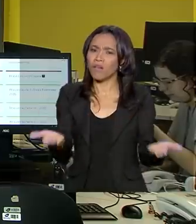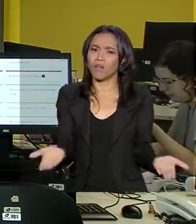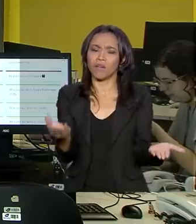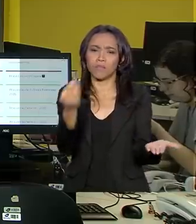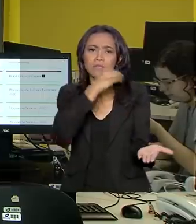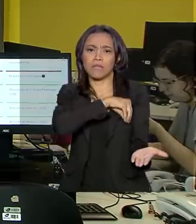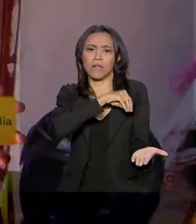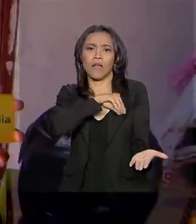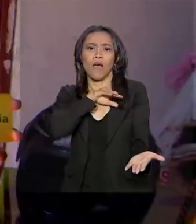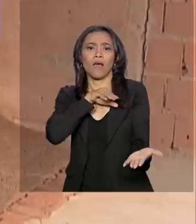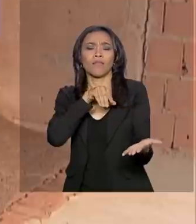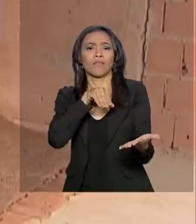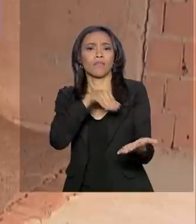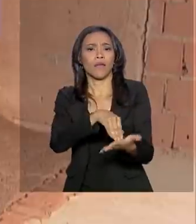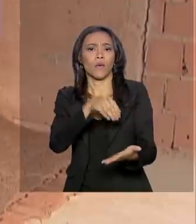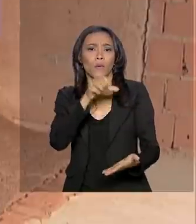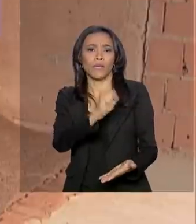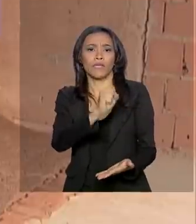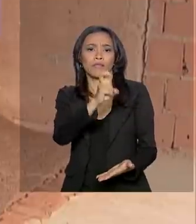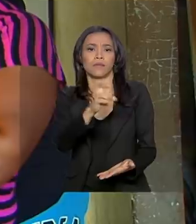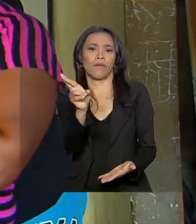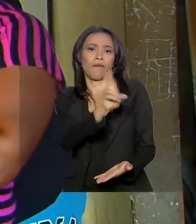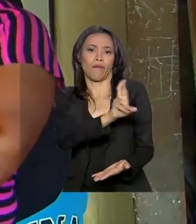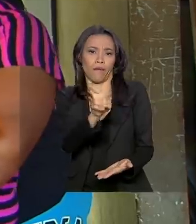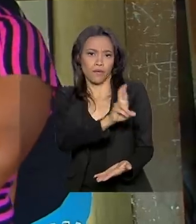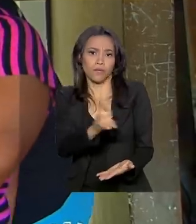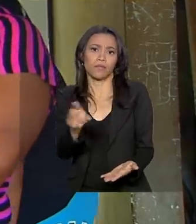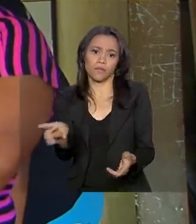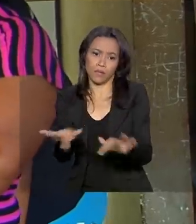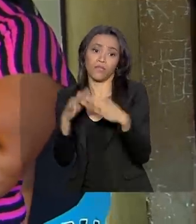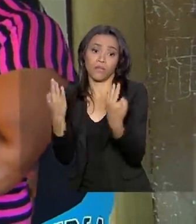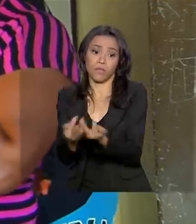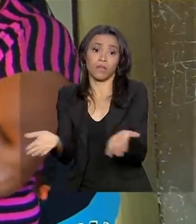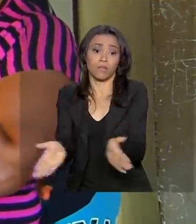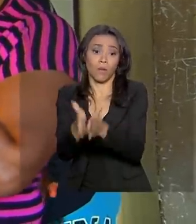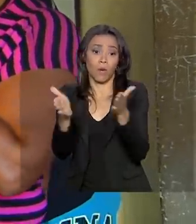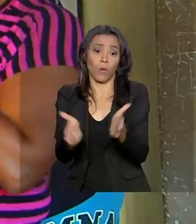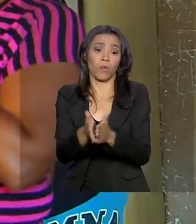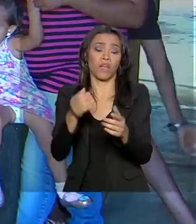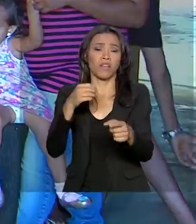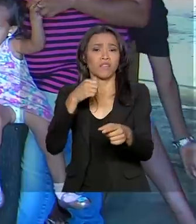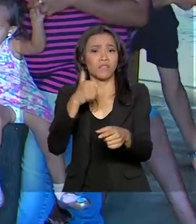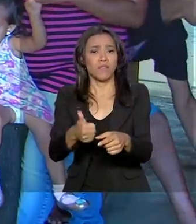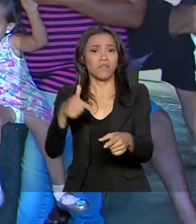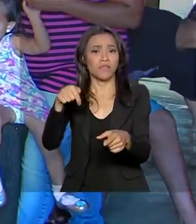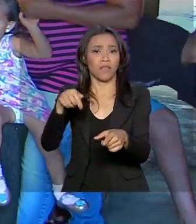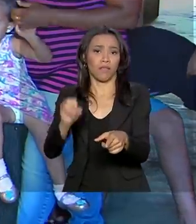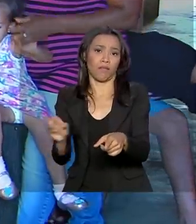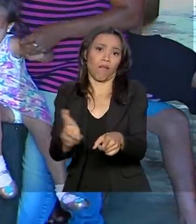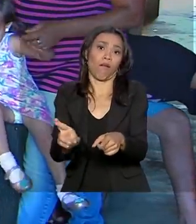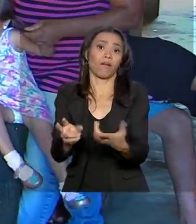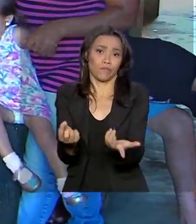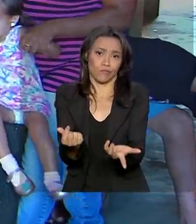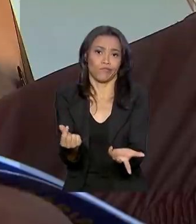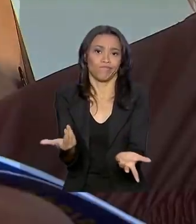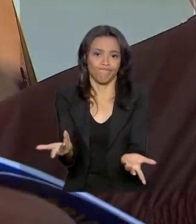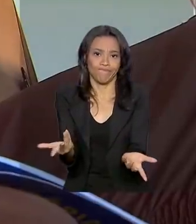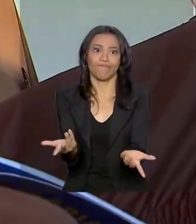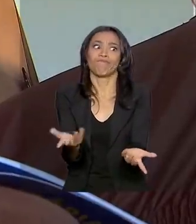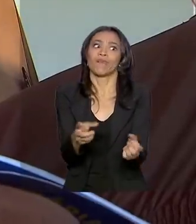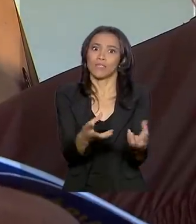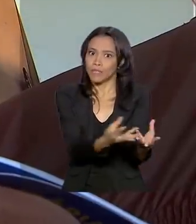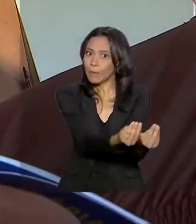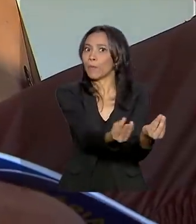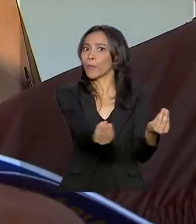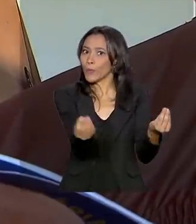capita de até R$ 85,00 e também para famílias pobres, com renda de até R 170,00. Entretanto, muita gente